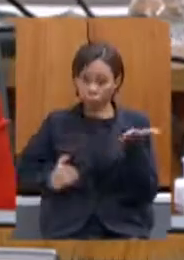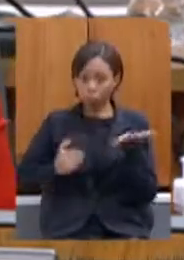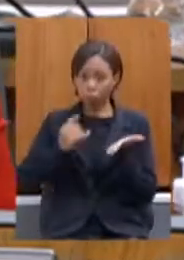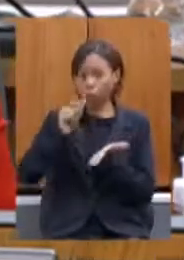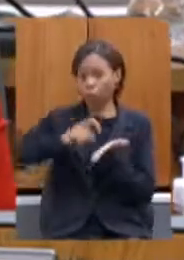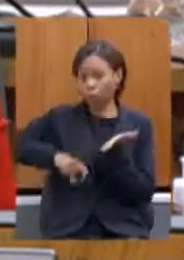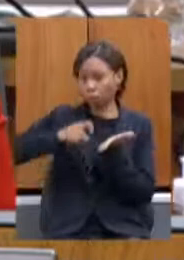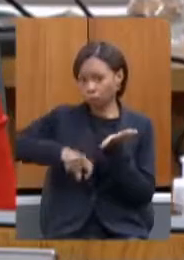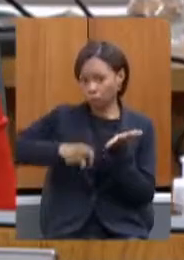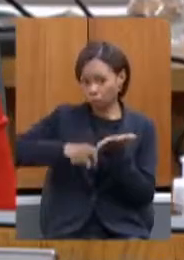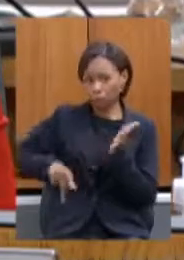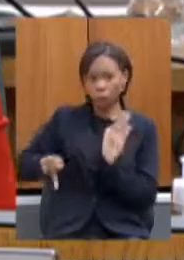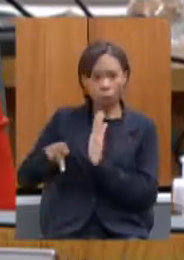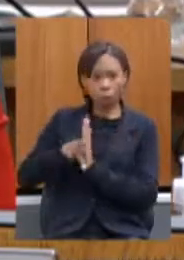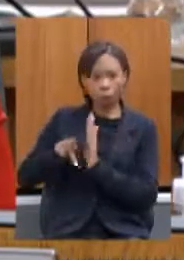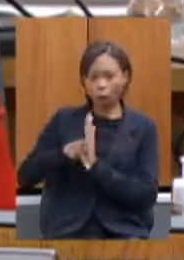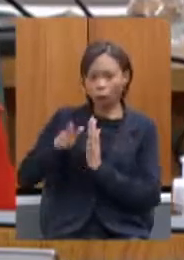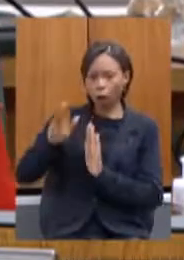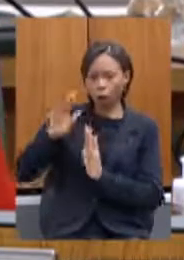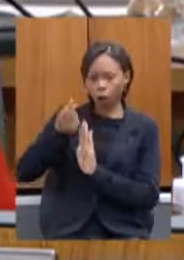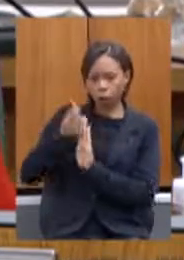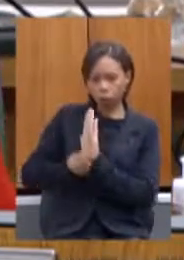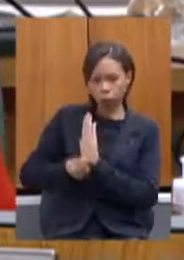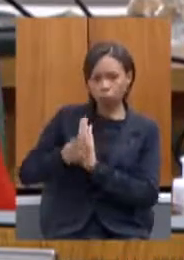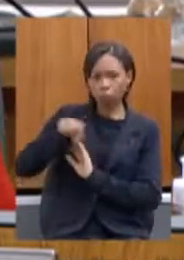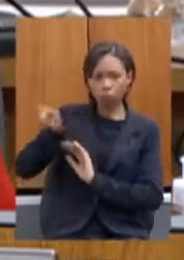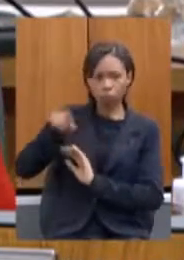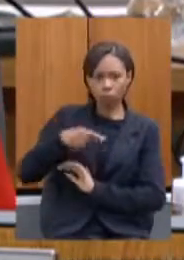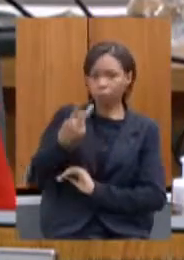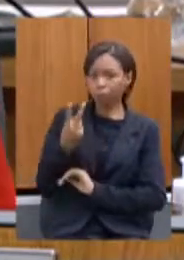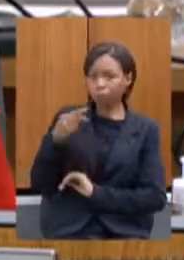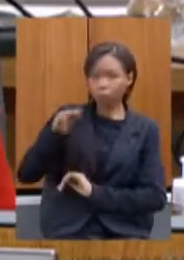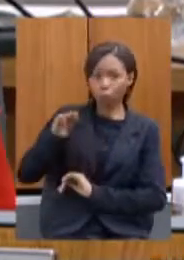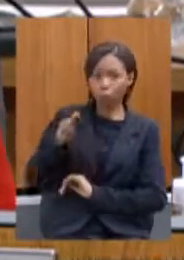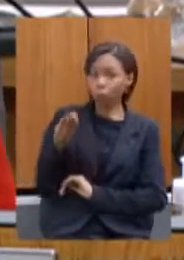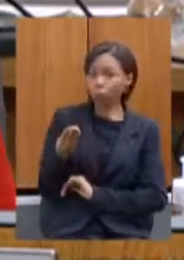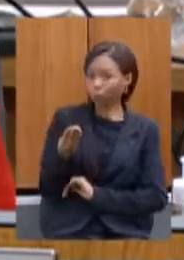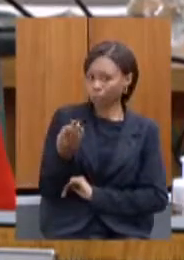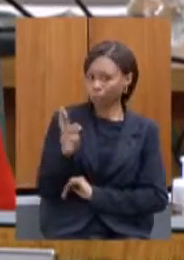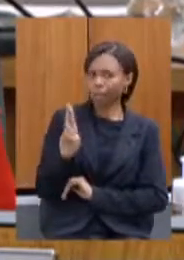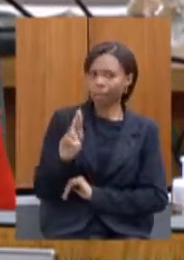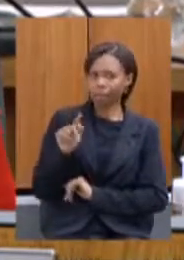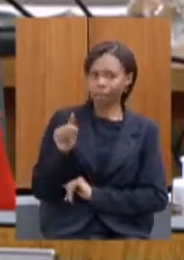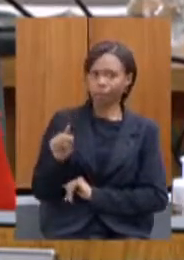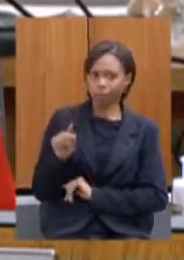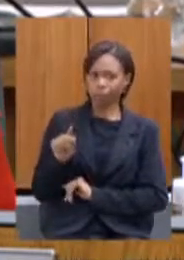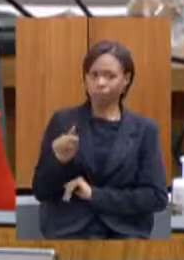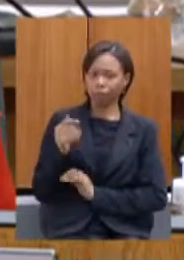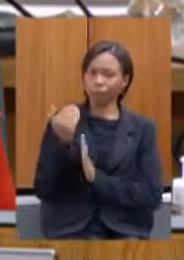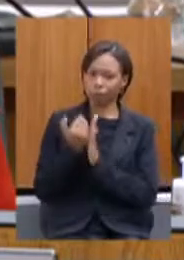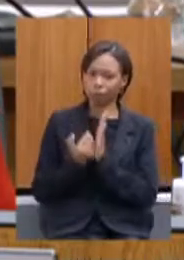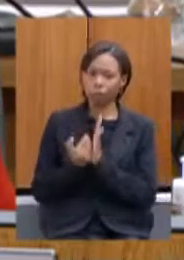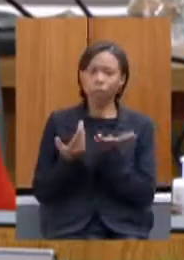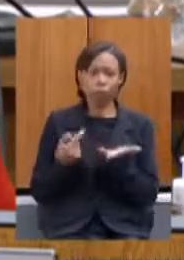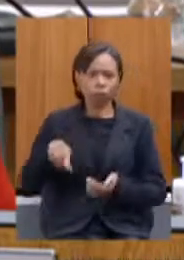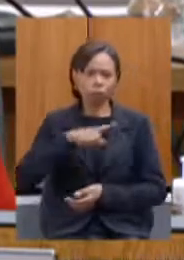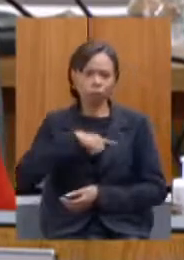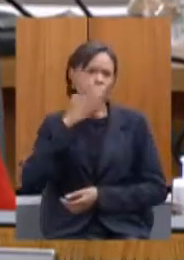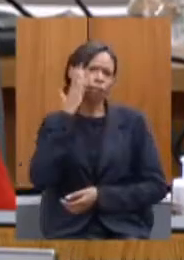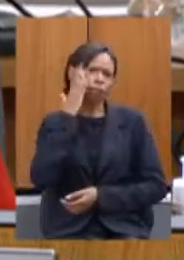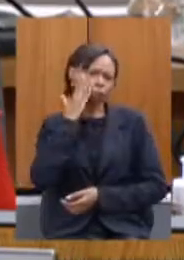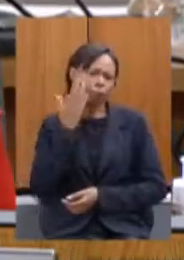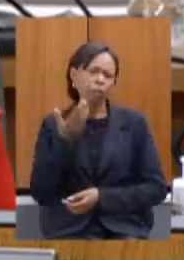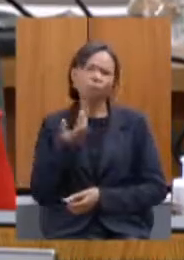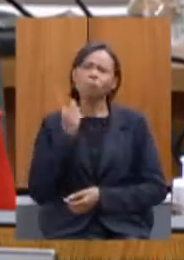receita própria de mais dois bilhões de reais nós sabemos as necessidades do